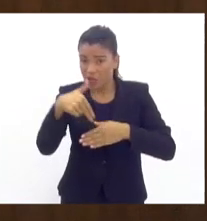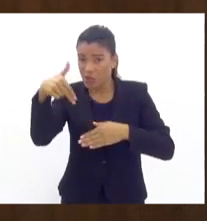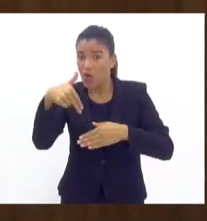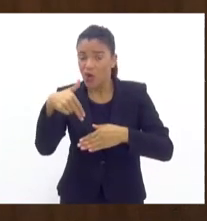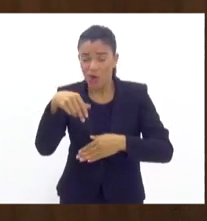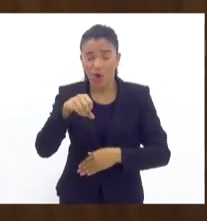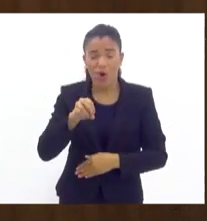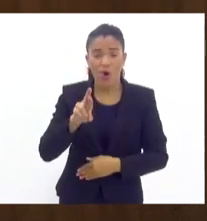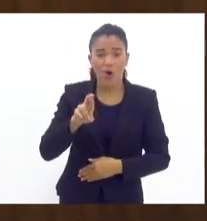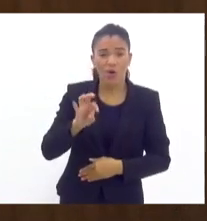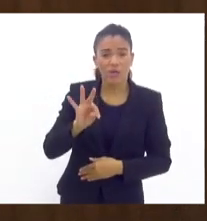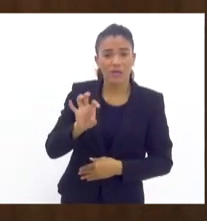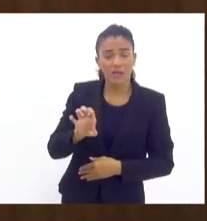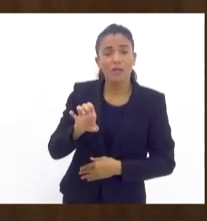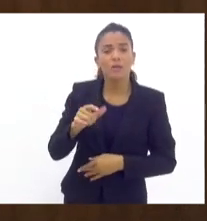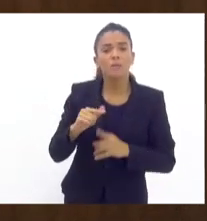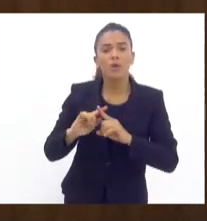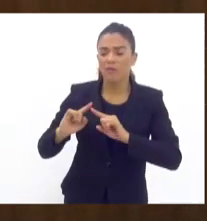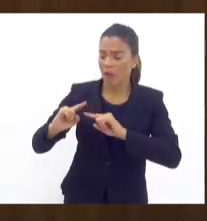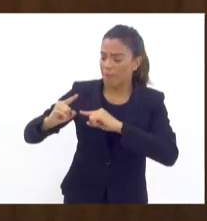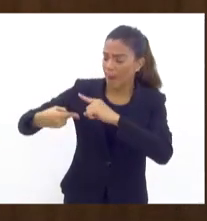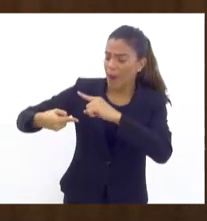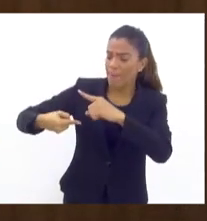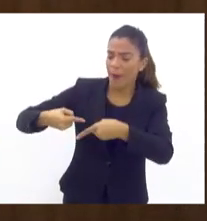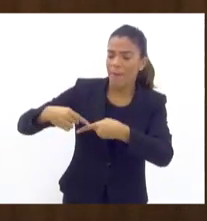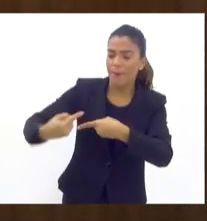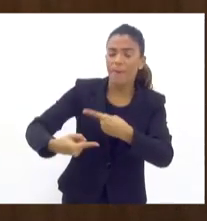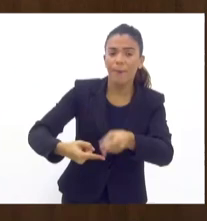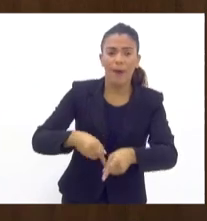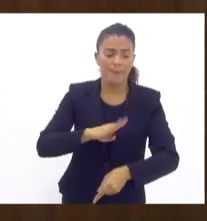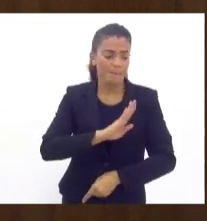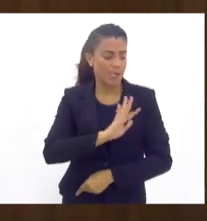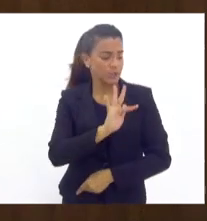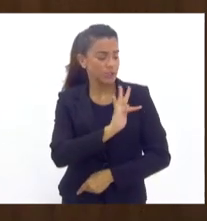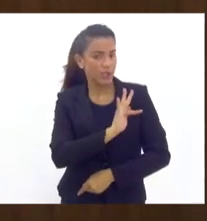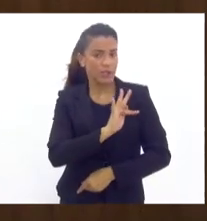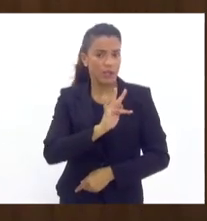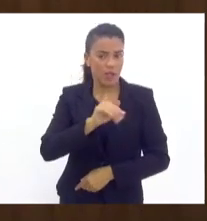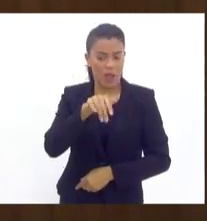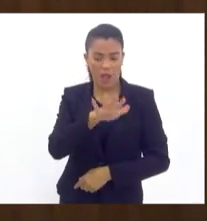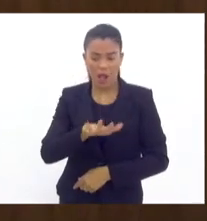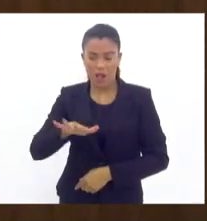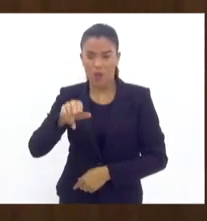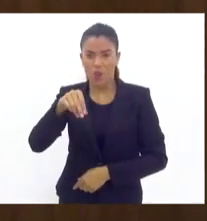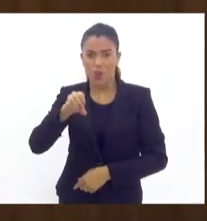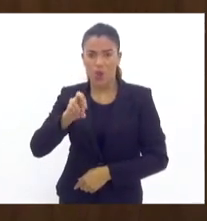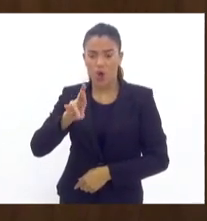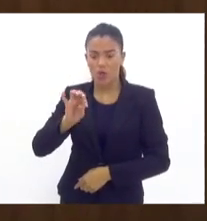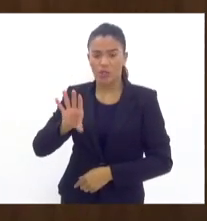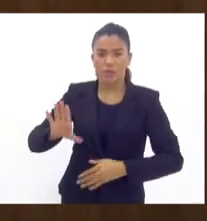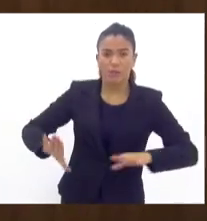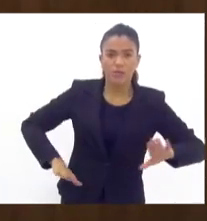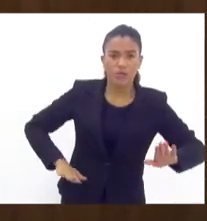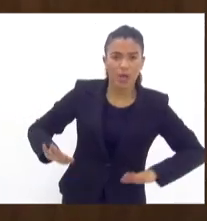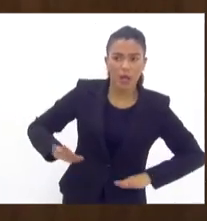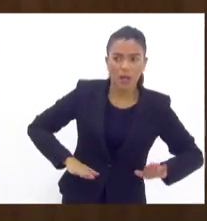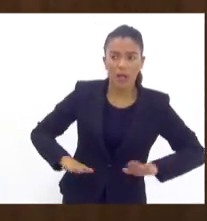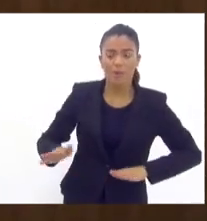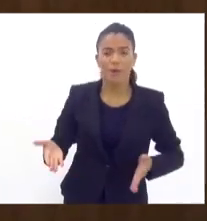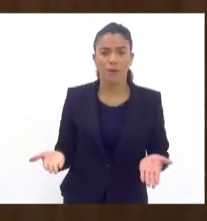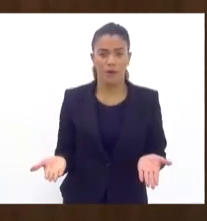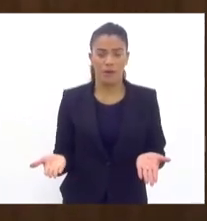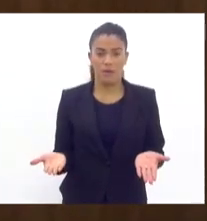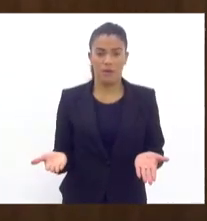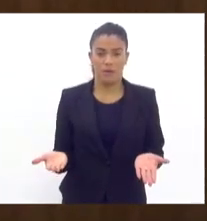que é um efeito em cadeia. Vemos da Baixada, passamos pela Zona Norte, estamos chegando em Jacarepaguá. Daqui a